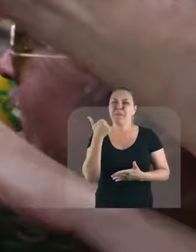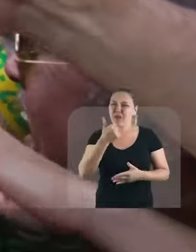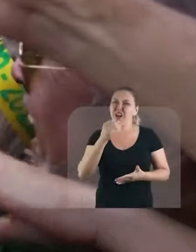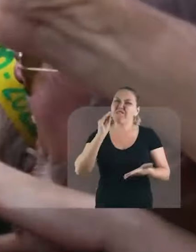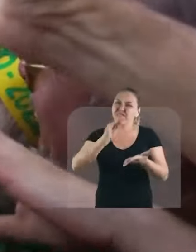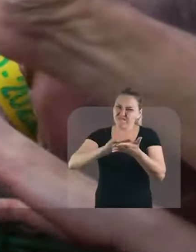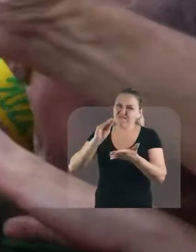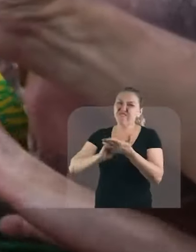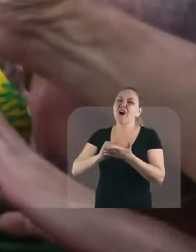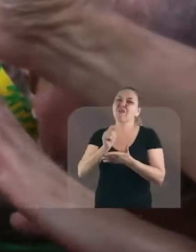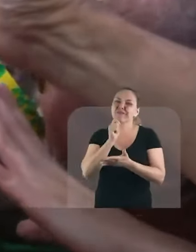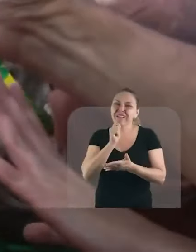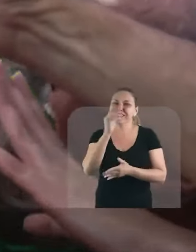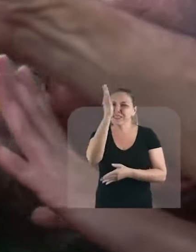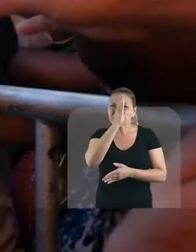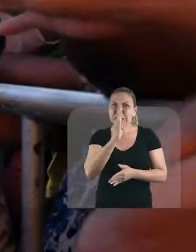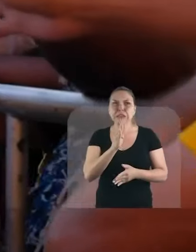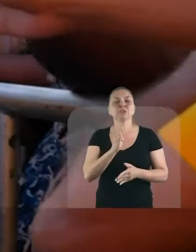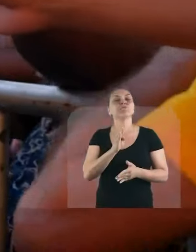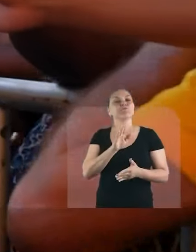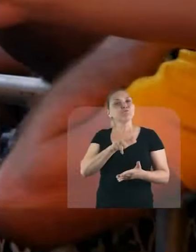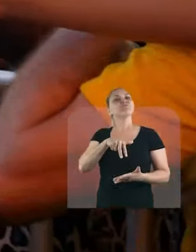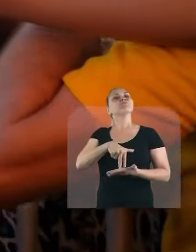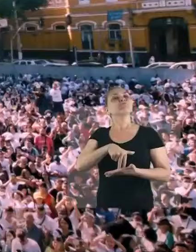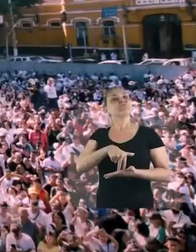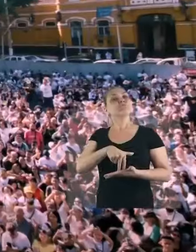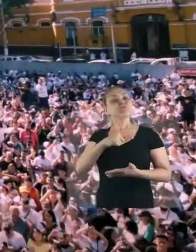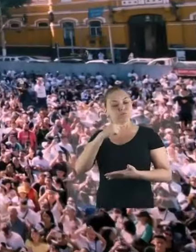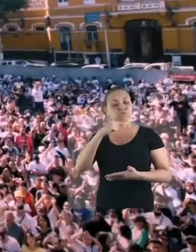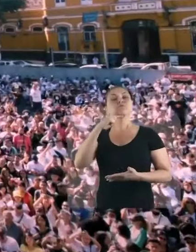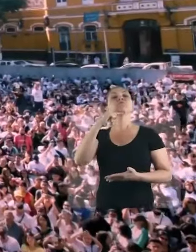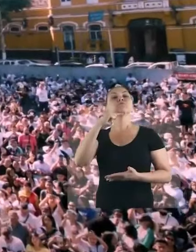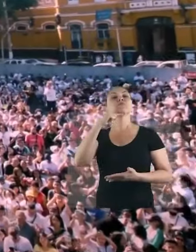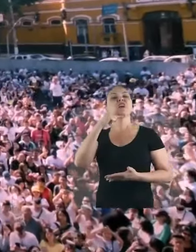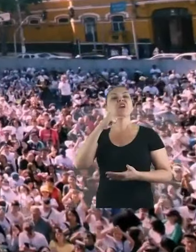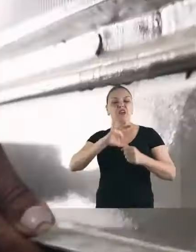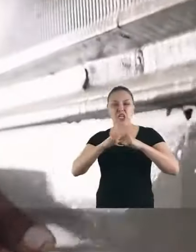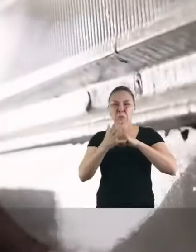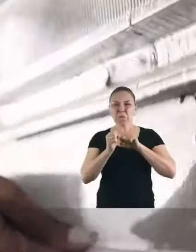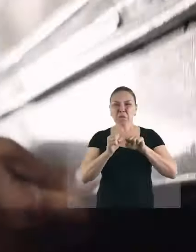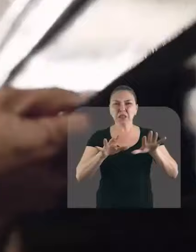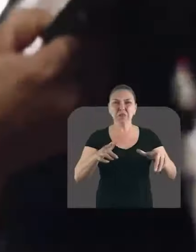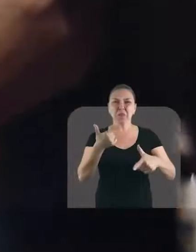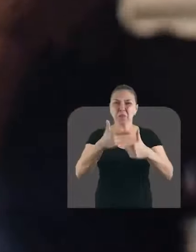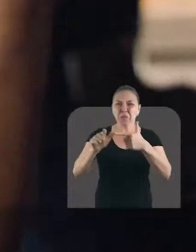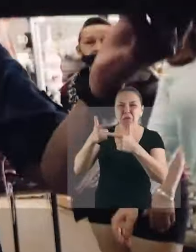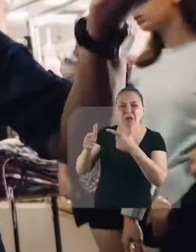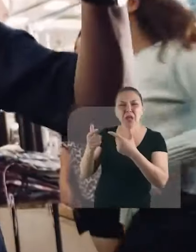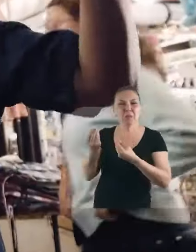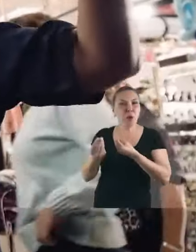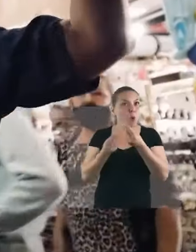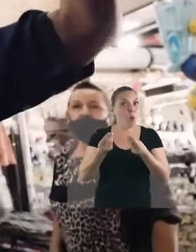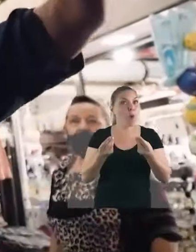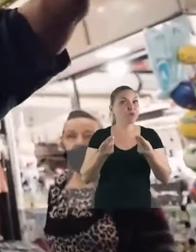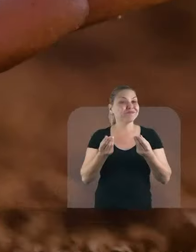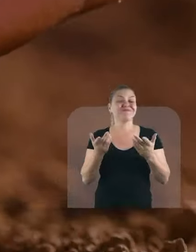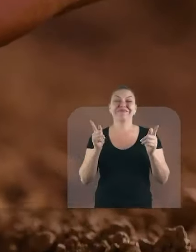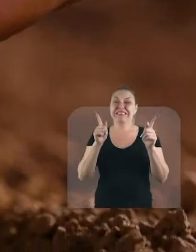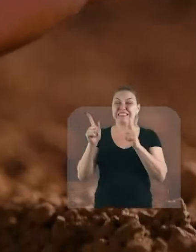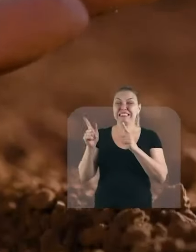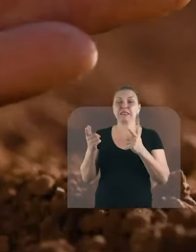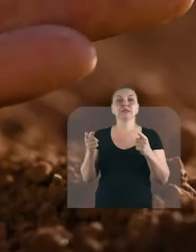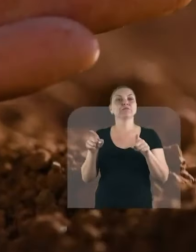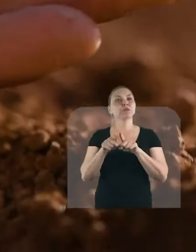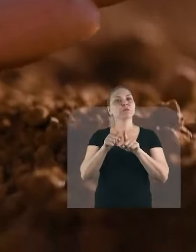coisa Para melhorar No Brasil Enfrentou De cabeça erguida A crise mundial Da pandemia E uma guerra